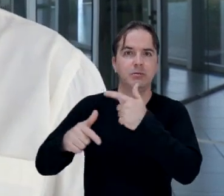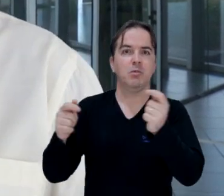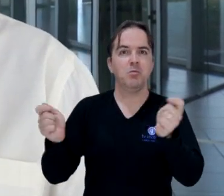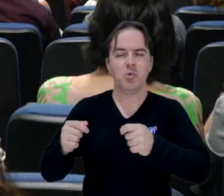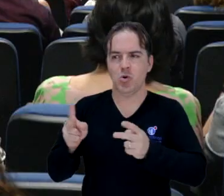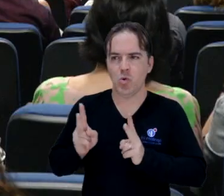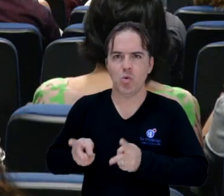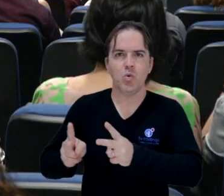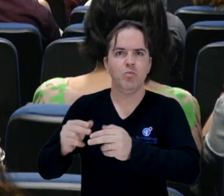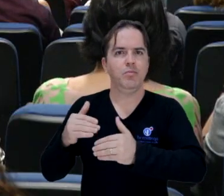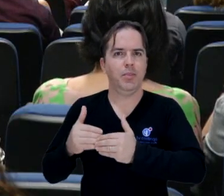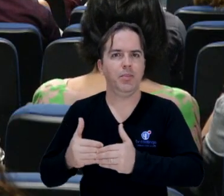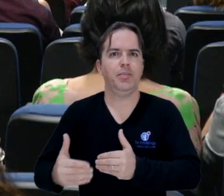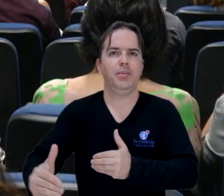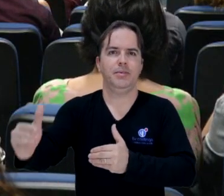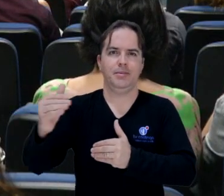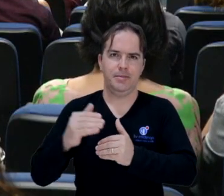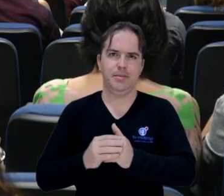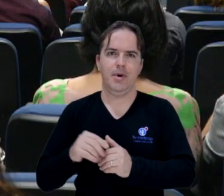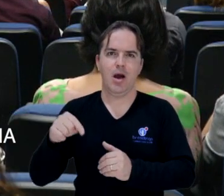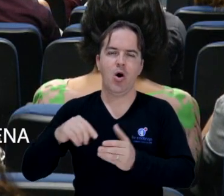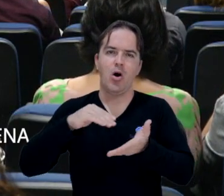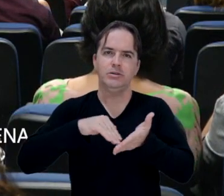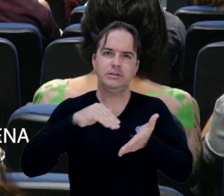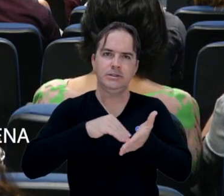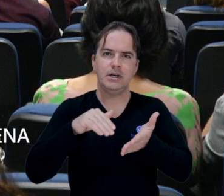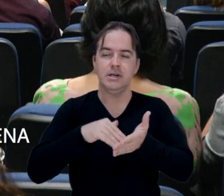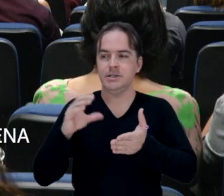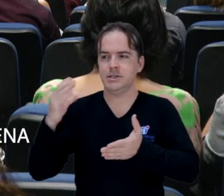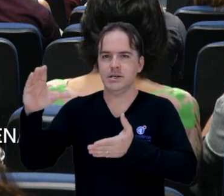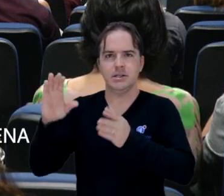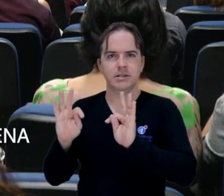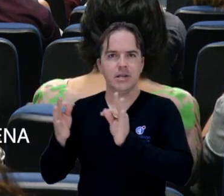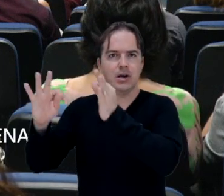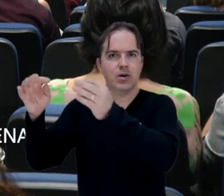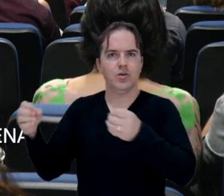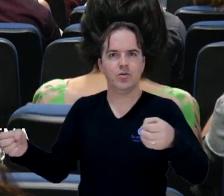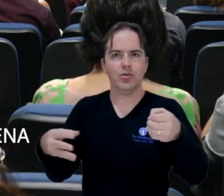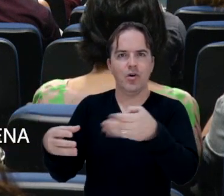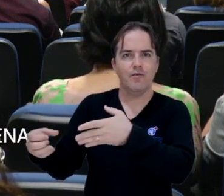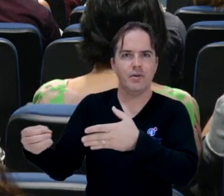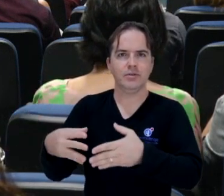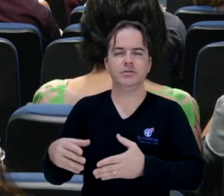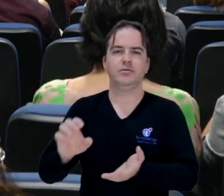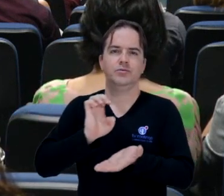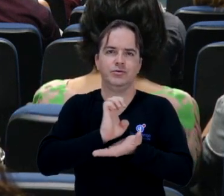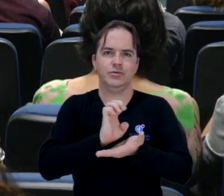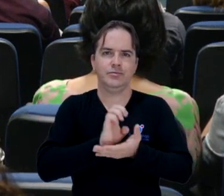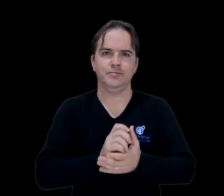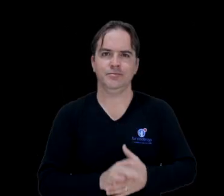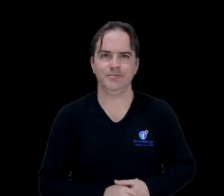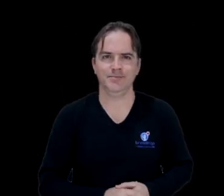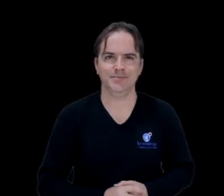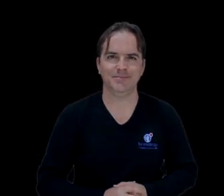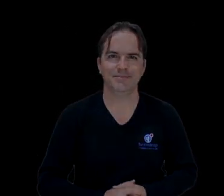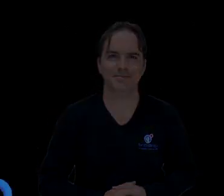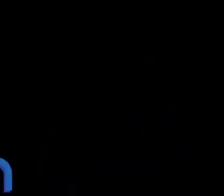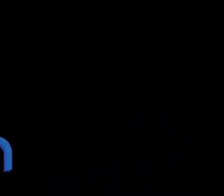que vai ser desenvolvido pela Secretaria de Ciência e Tecnologia e Inovação do Estado.